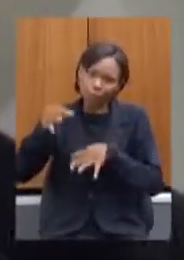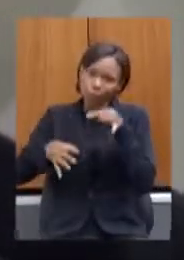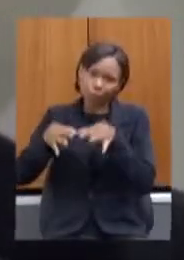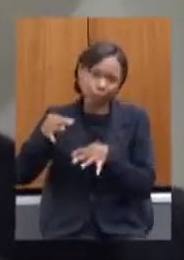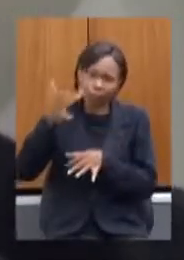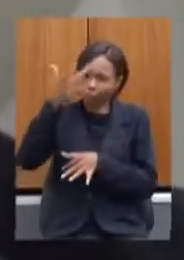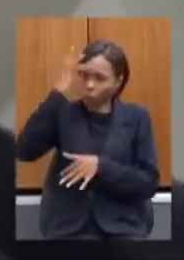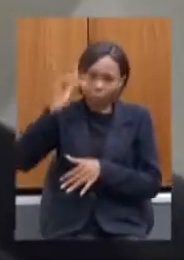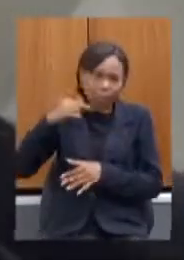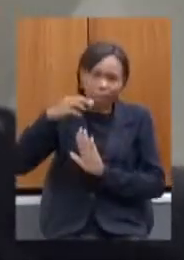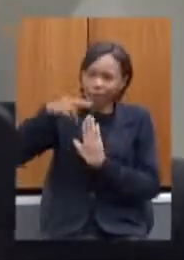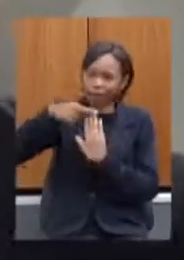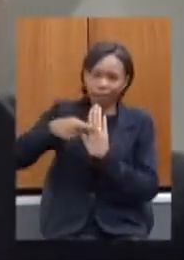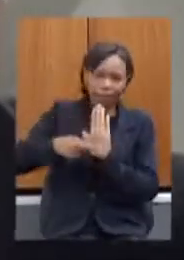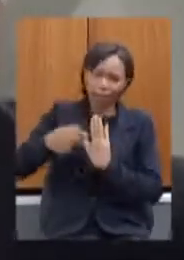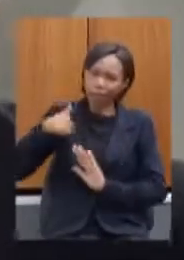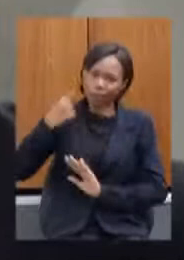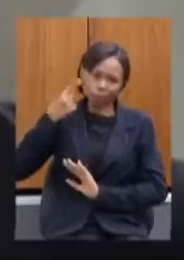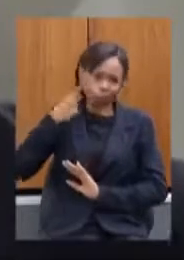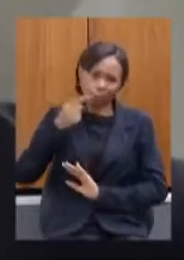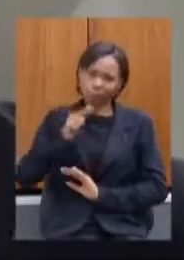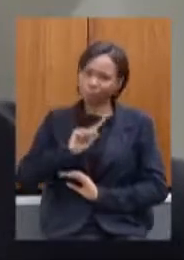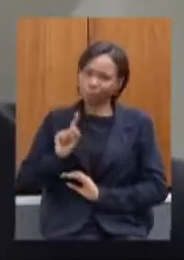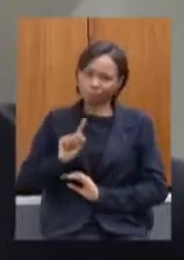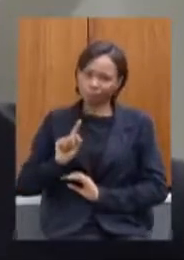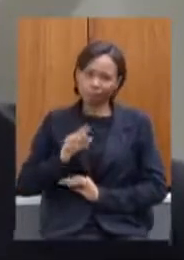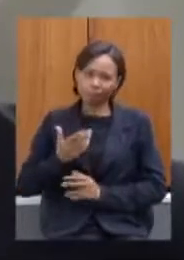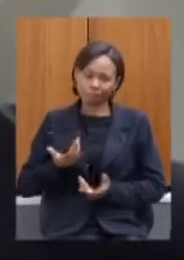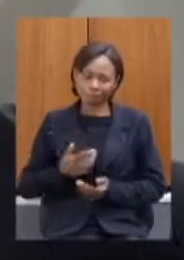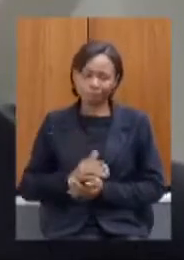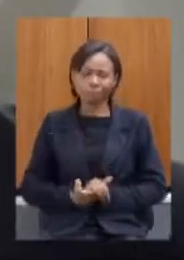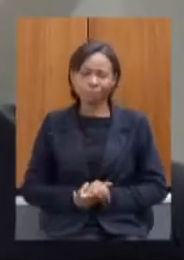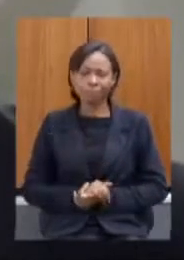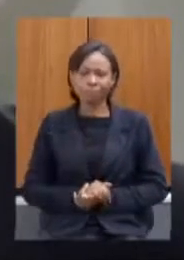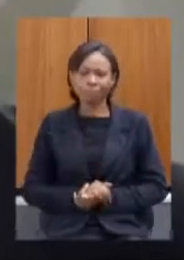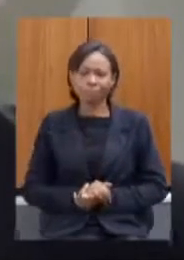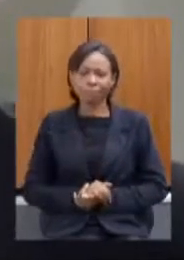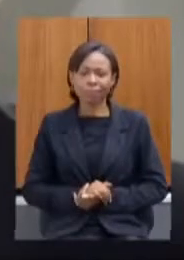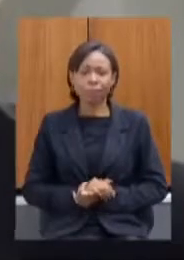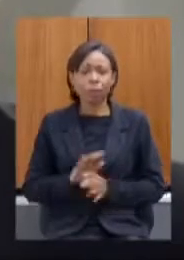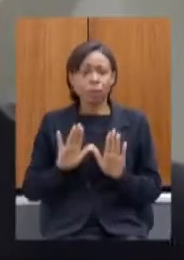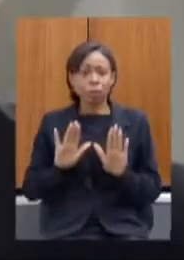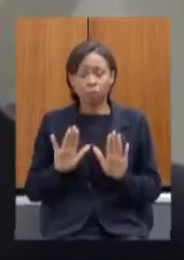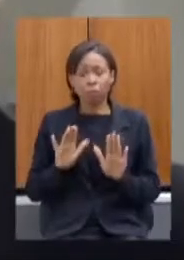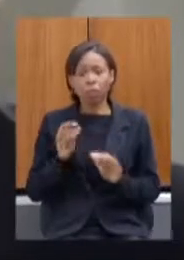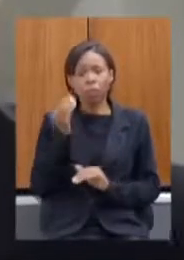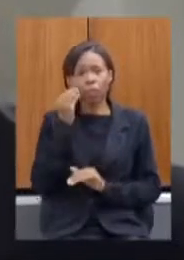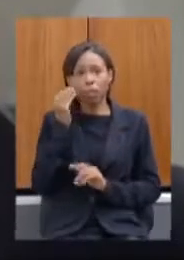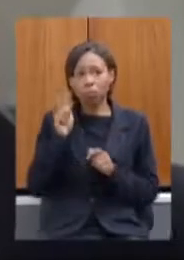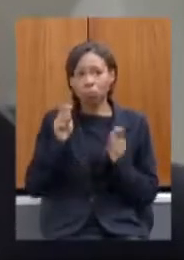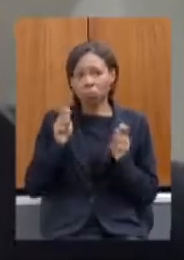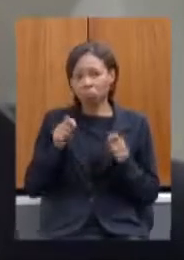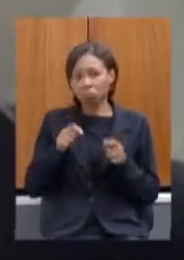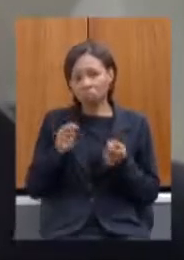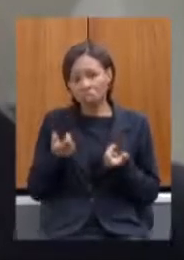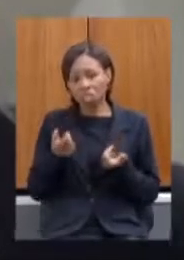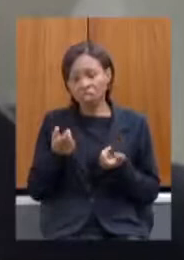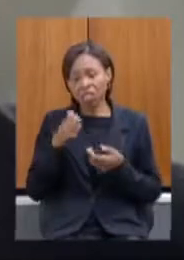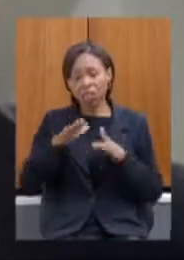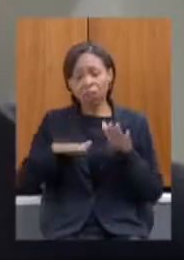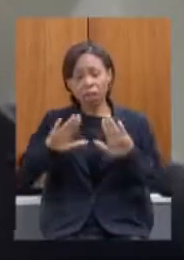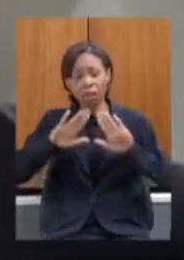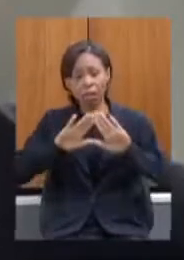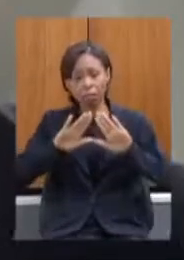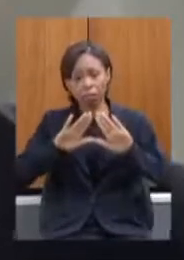né mas é sobre a a possibilidade da assembleia participar com